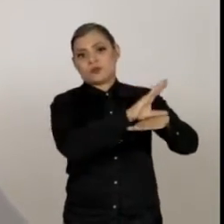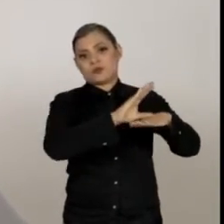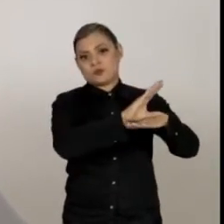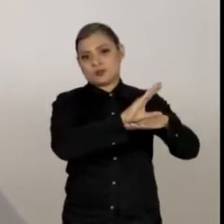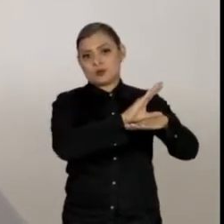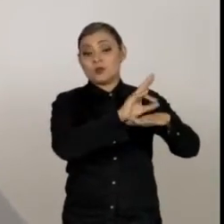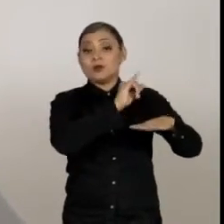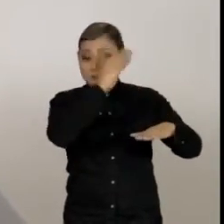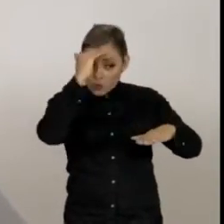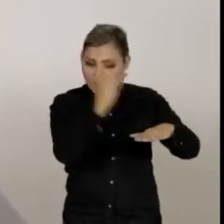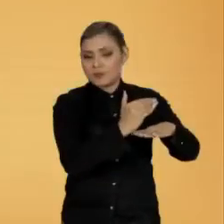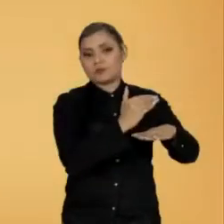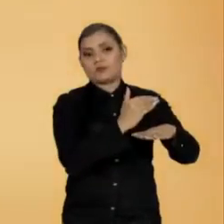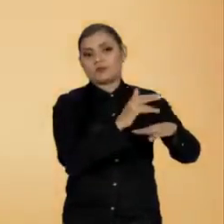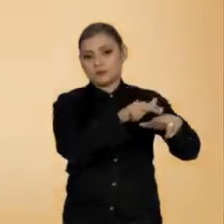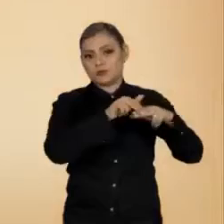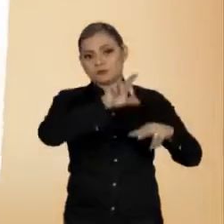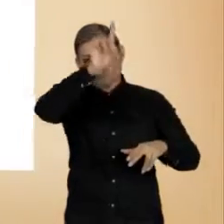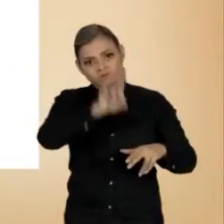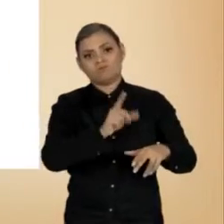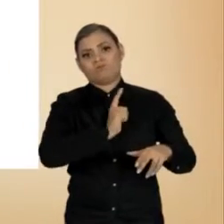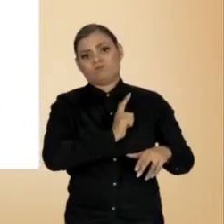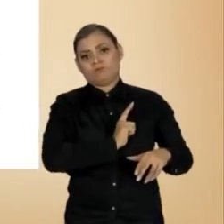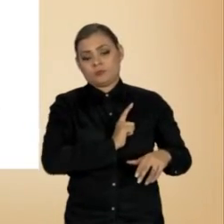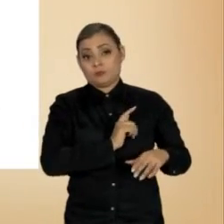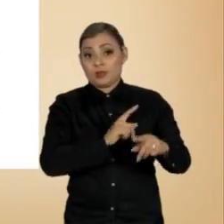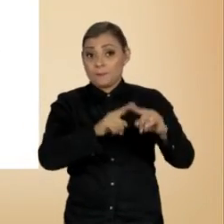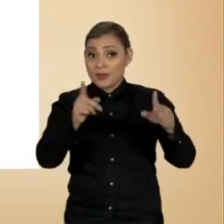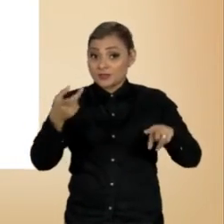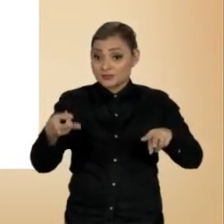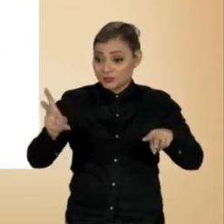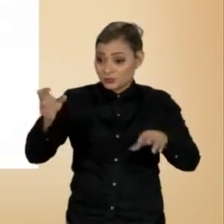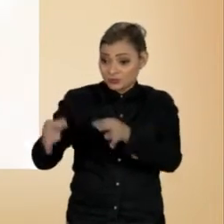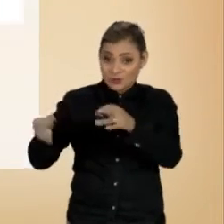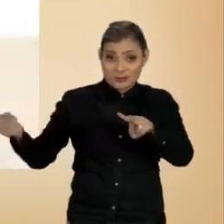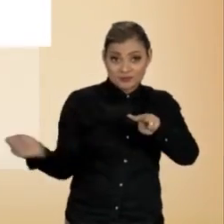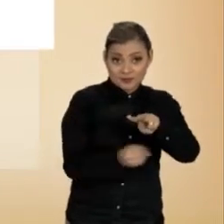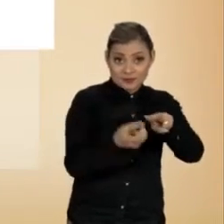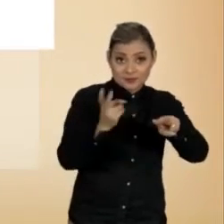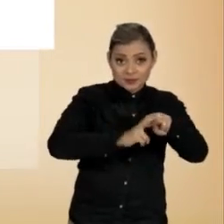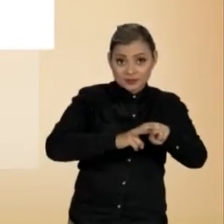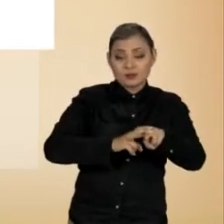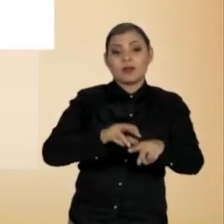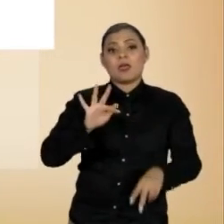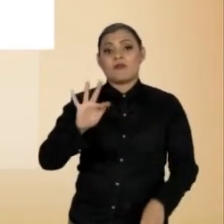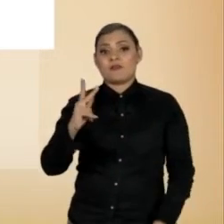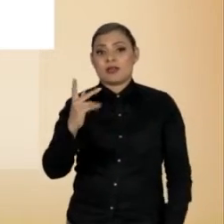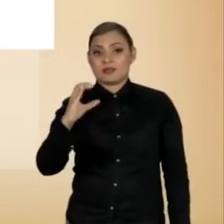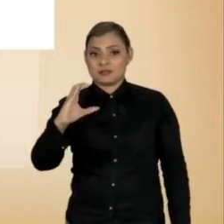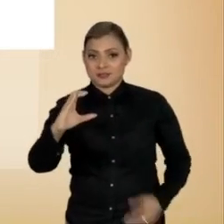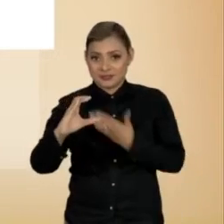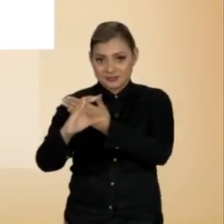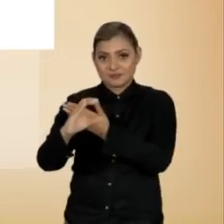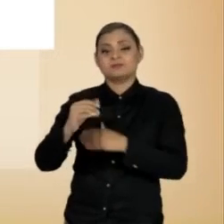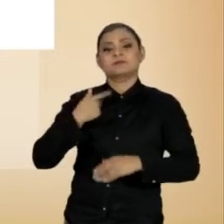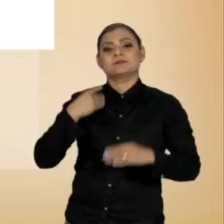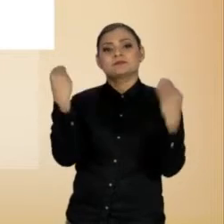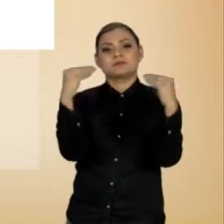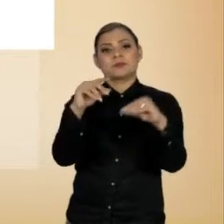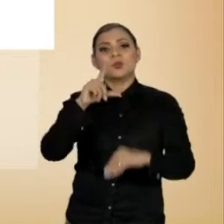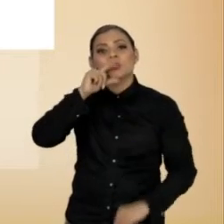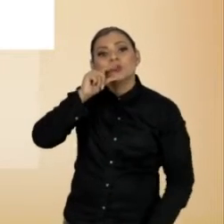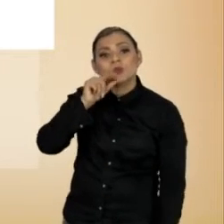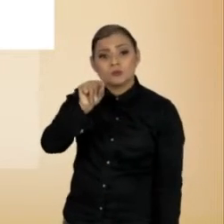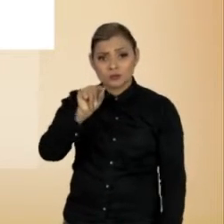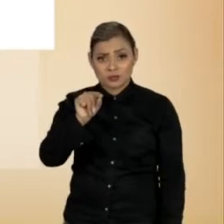o Estado Democrático de Direito. Em relação à proibição da prisão após a segunda instância, o ex-presidente Fernando Henrique Cardoso publicou no Twitter que o